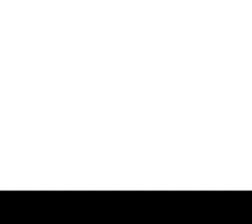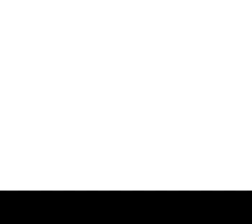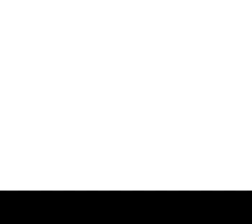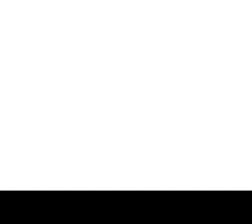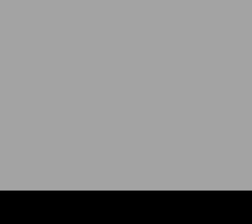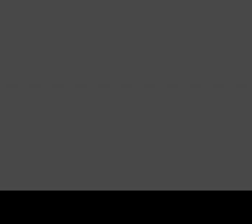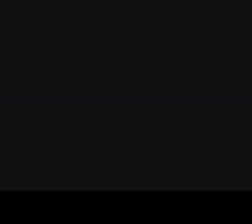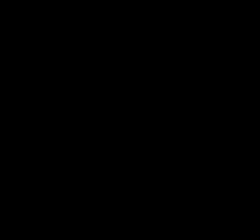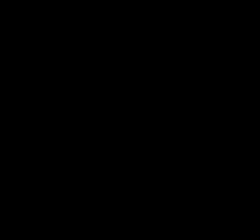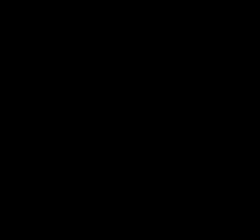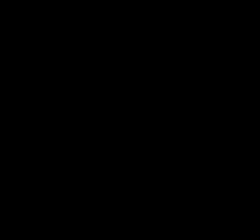Obrigado. Obrigado. Obrigado.